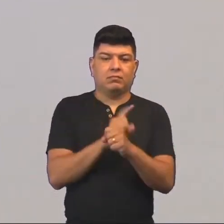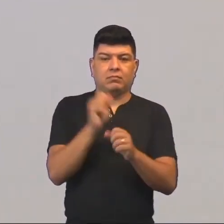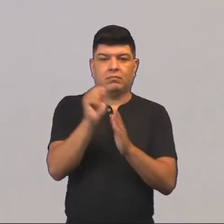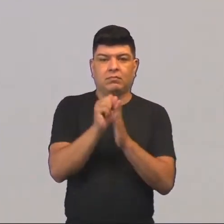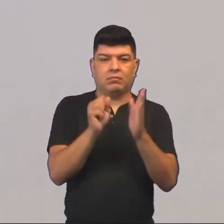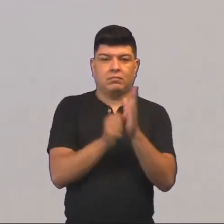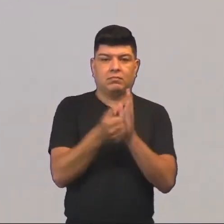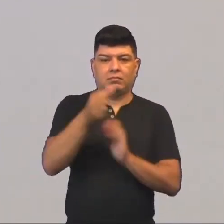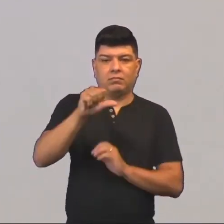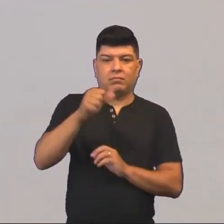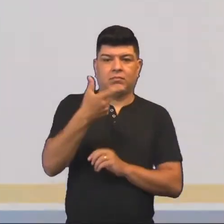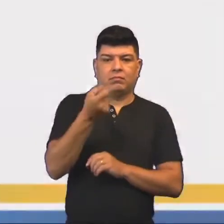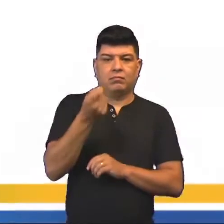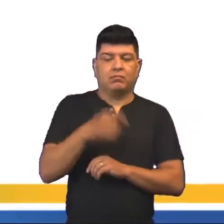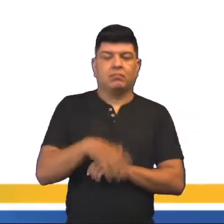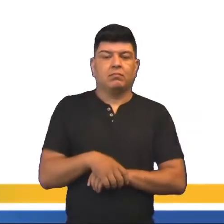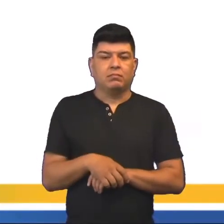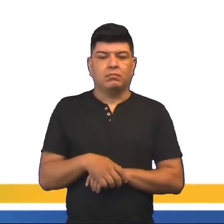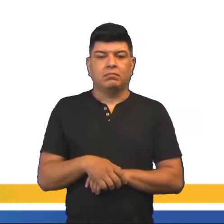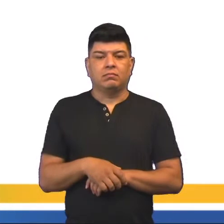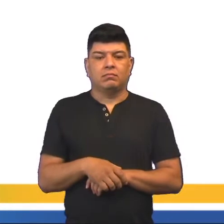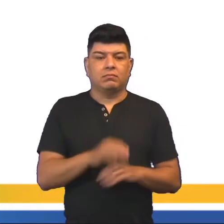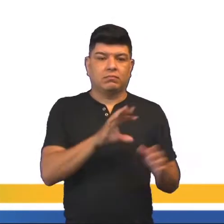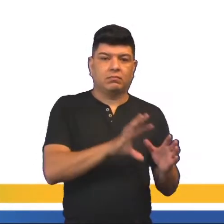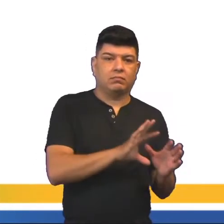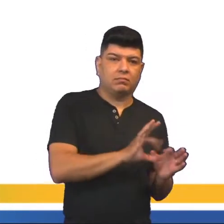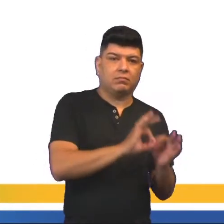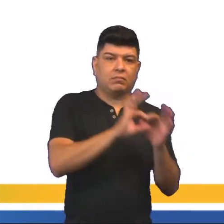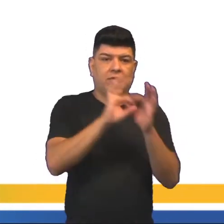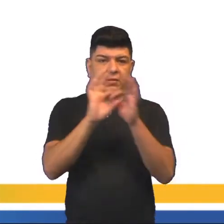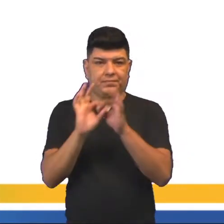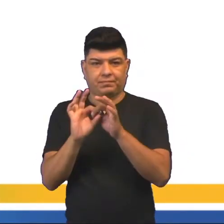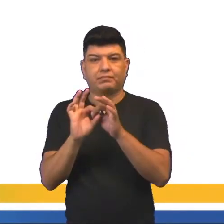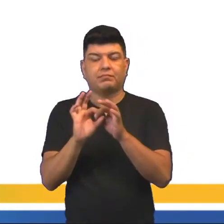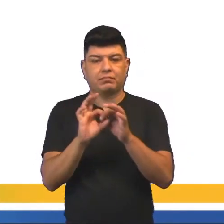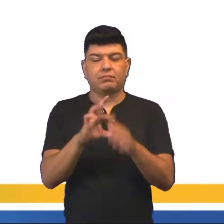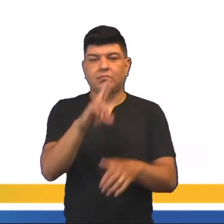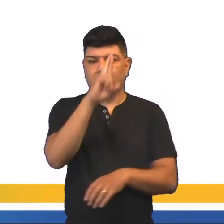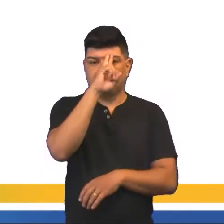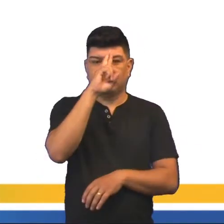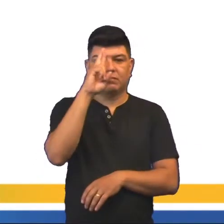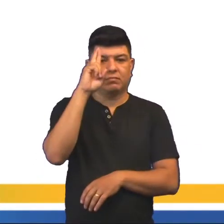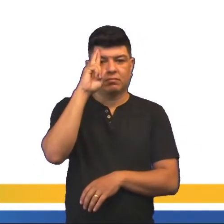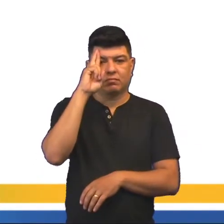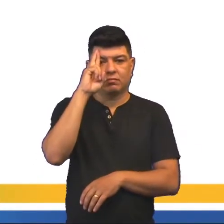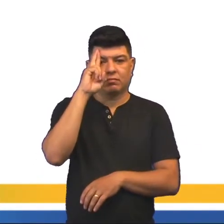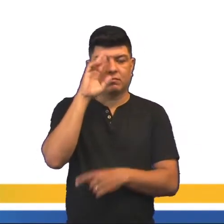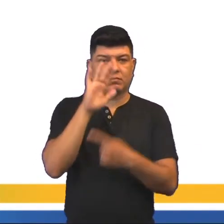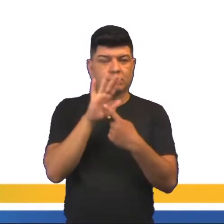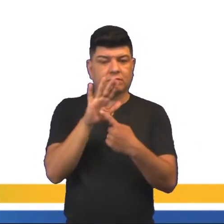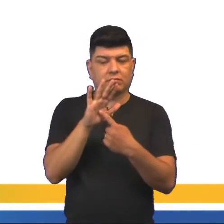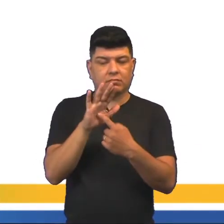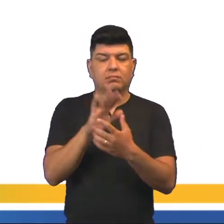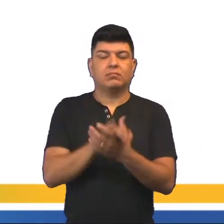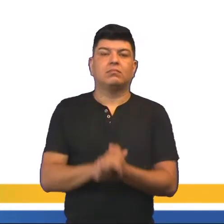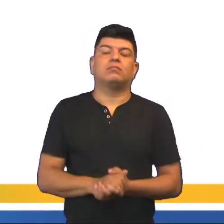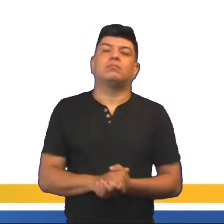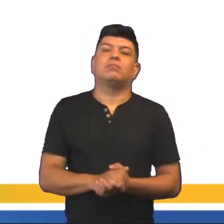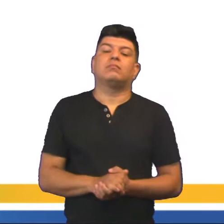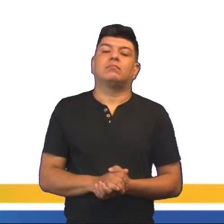XIX e XX. Vamos lá? Primeiro vamos destacar o contexto